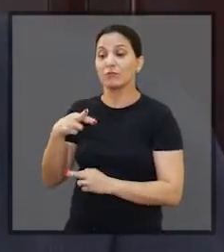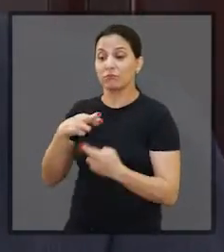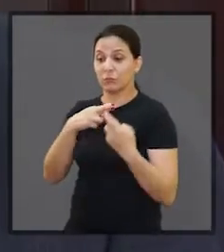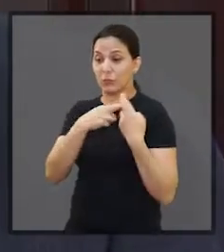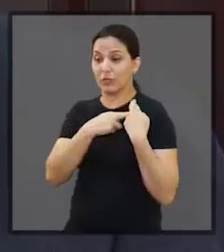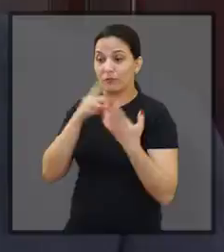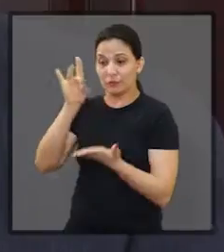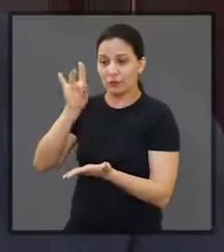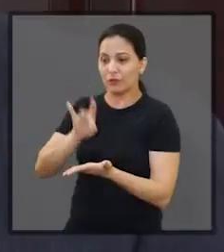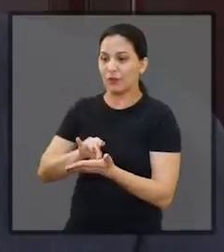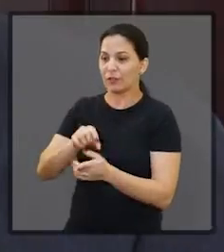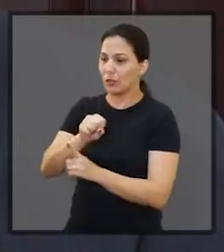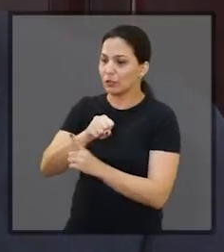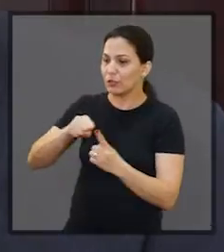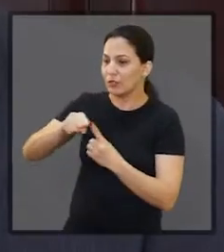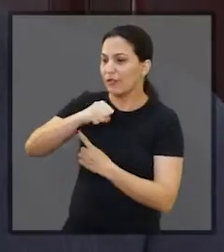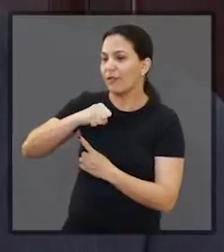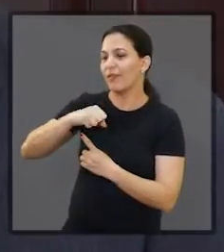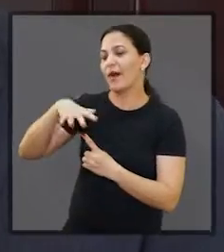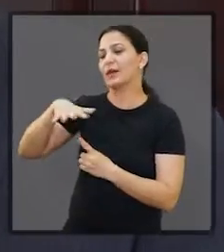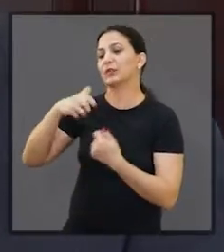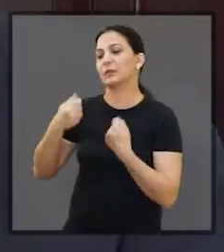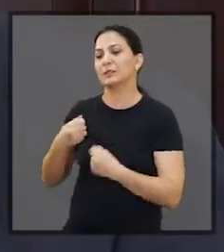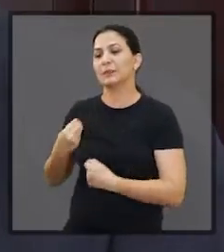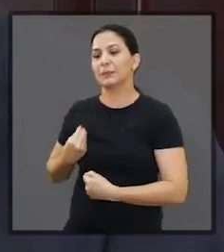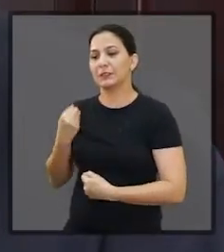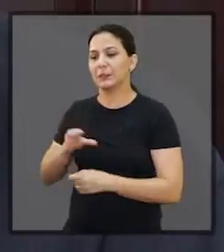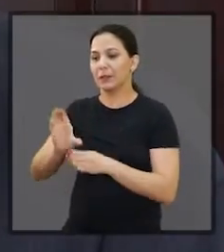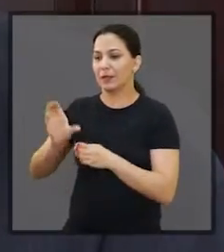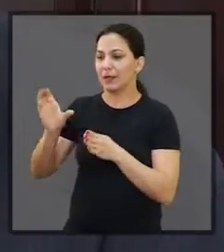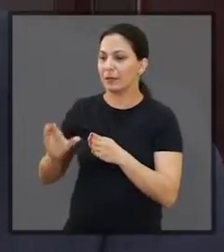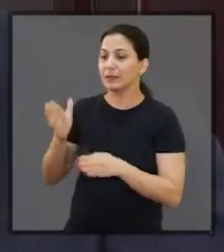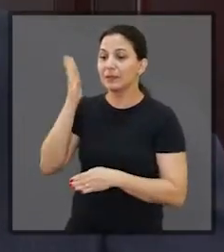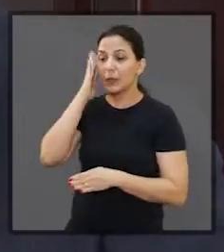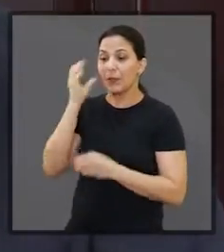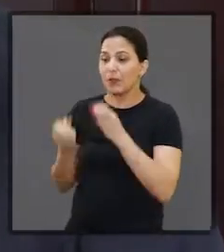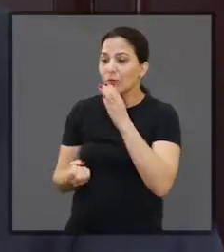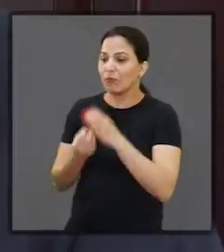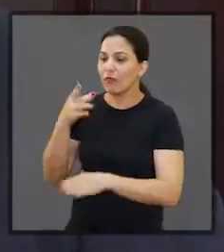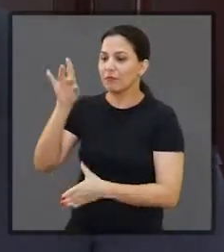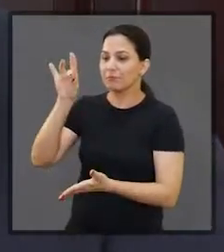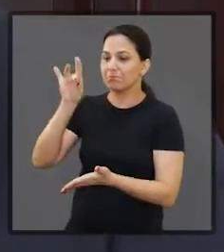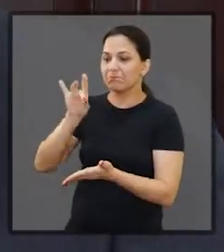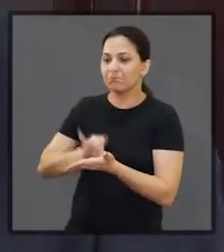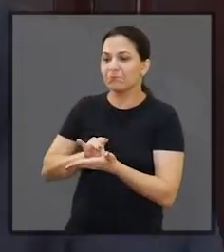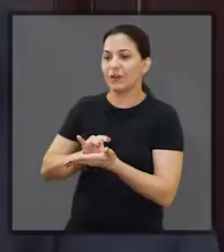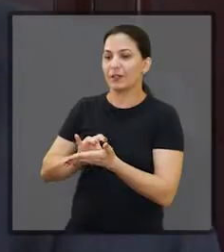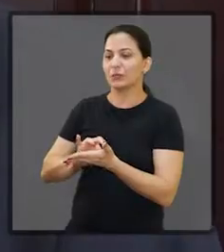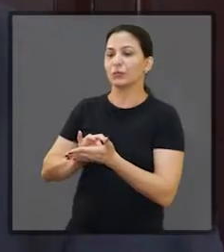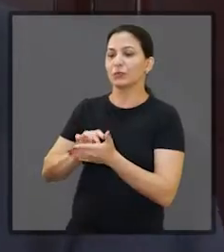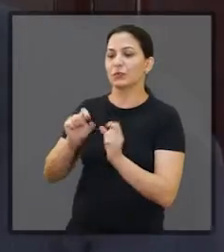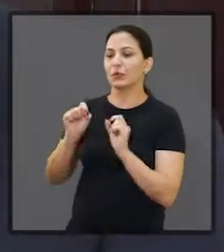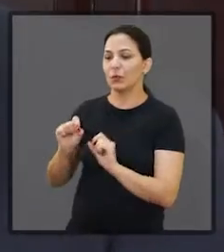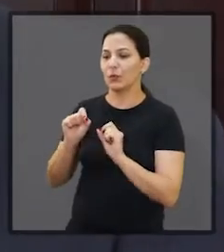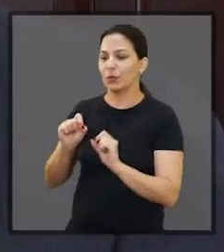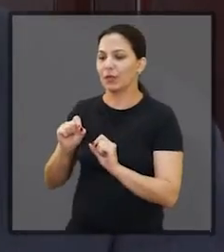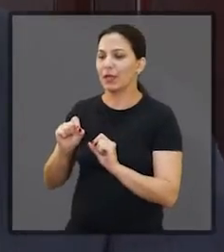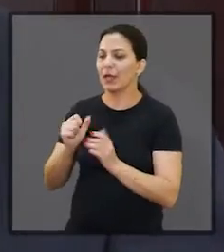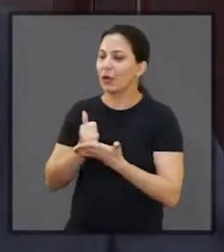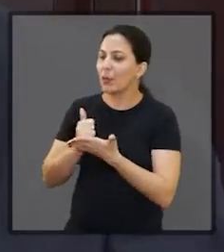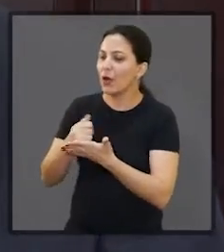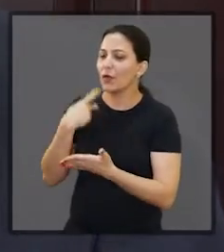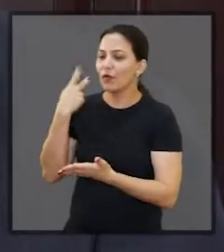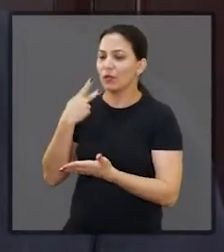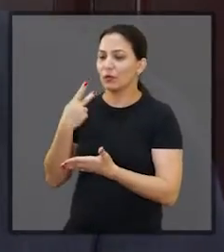o parlamento. Eu acho que cada vez mais a sociedade deveria participar da atividade da Câmara Municipal, saber o que acontece, apoiar os seus